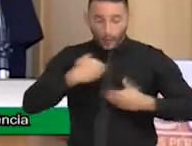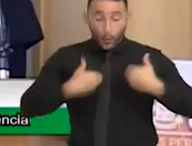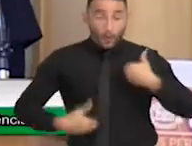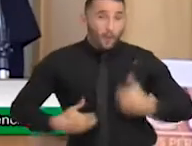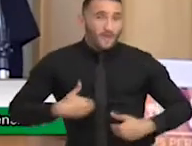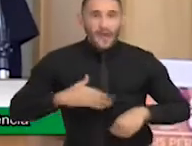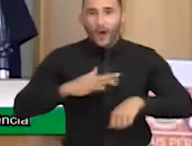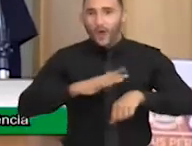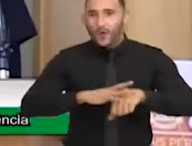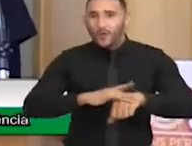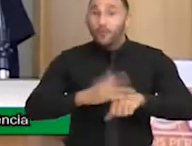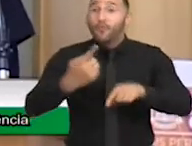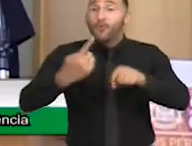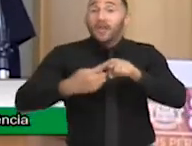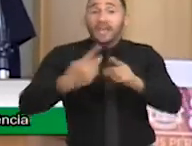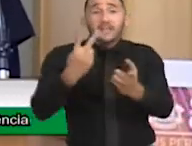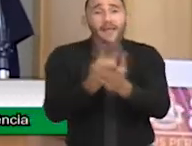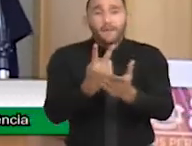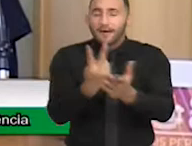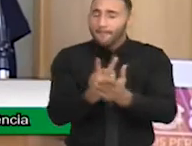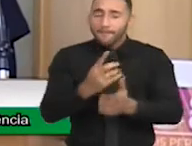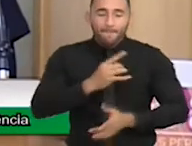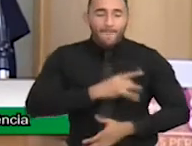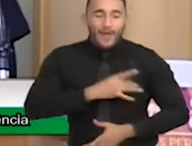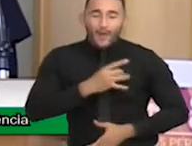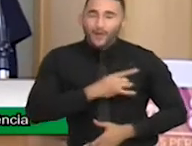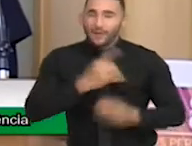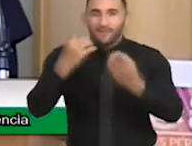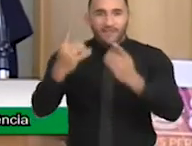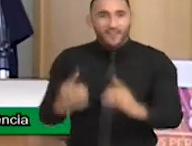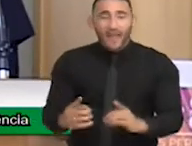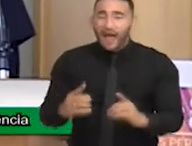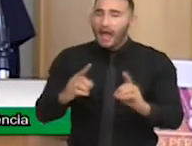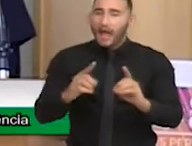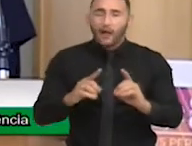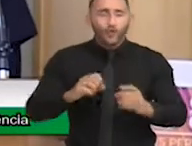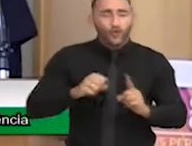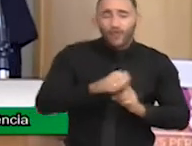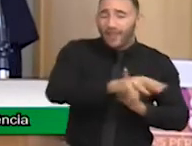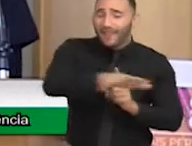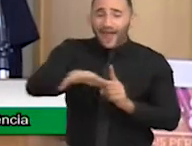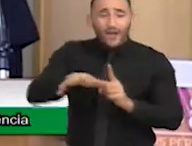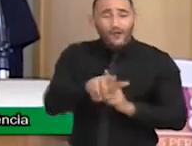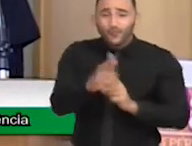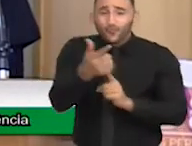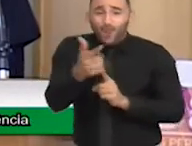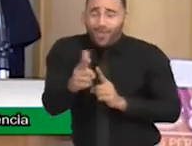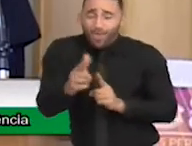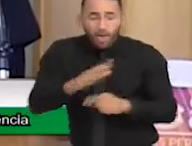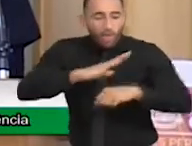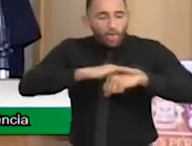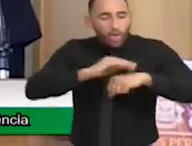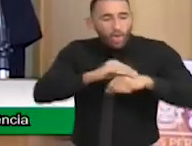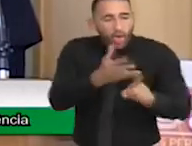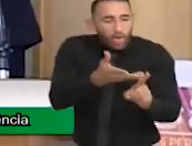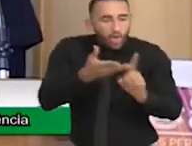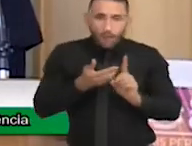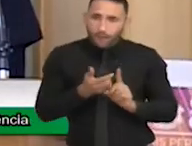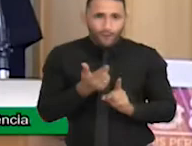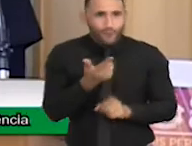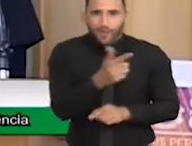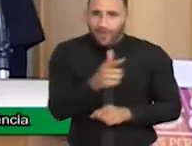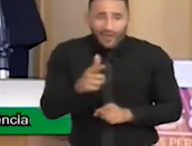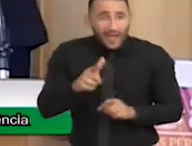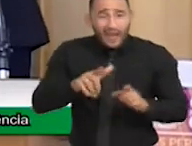Vivemos numa estrutura que não acolhe, que não inclui. Vivemos numa sociedade, numa